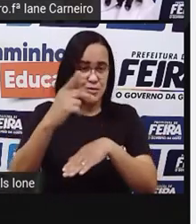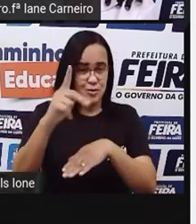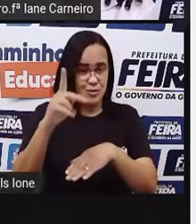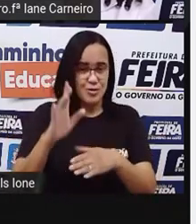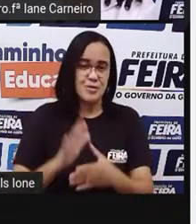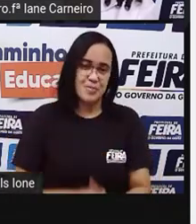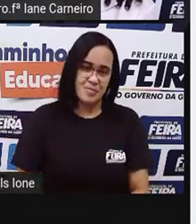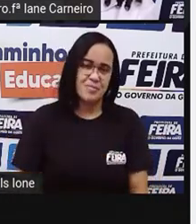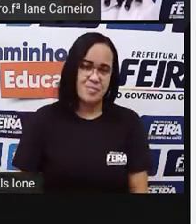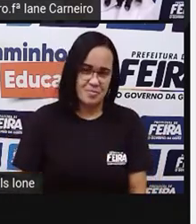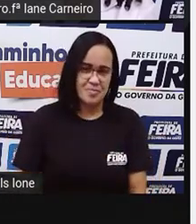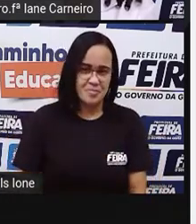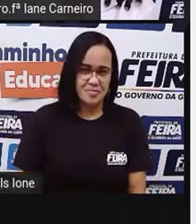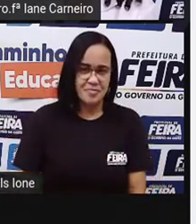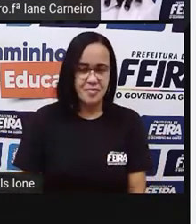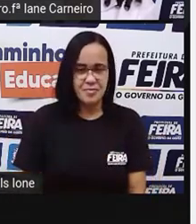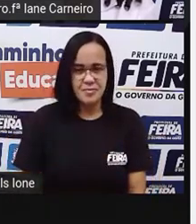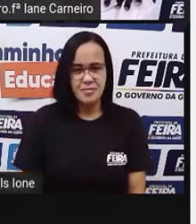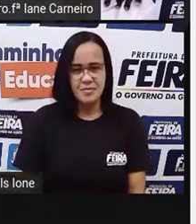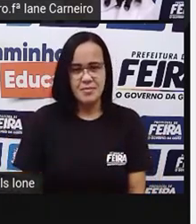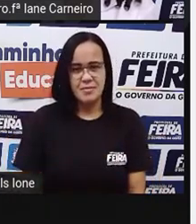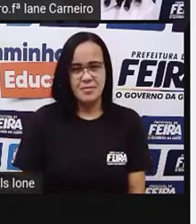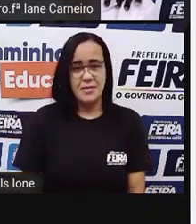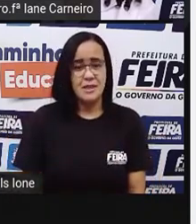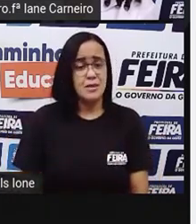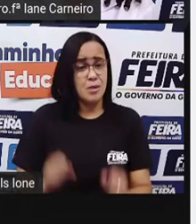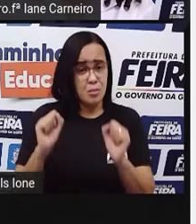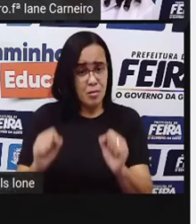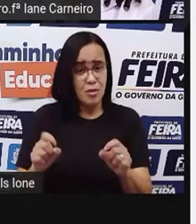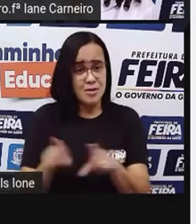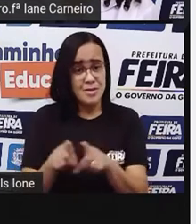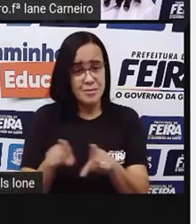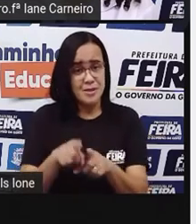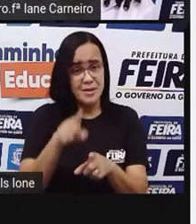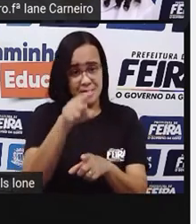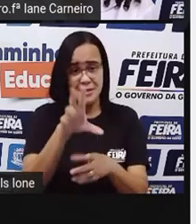Com as orelhinhas grandes do coelho, né? O olhinho.